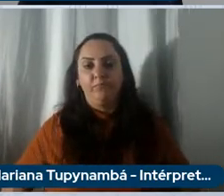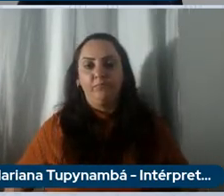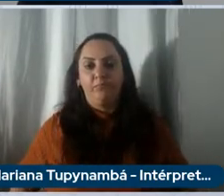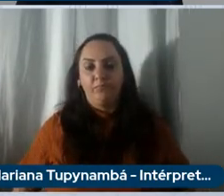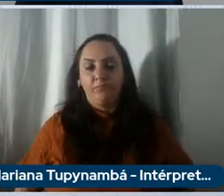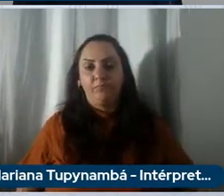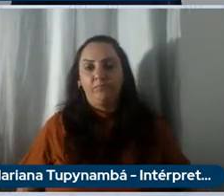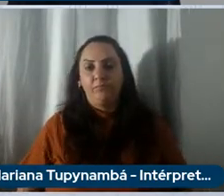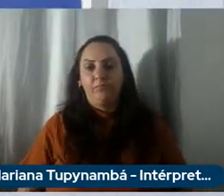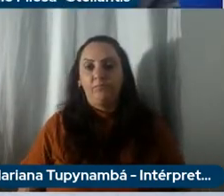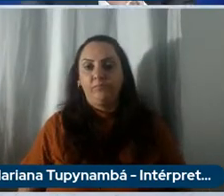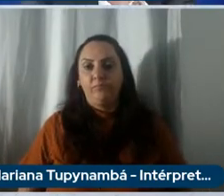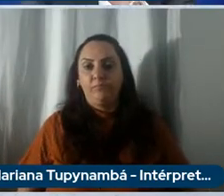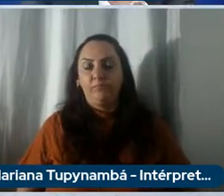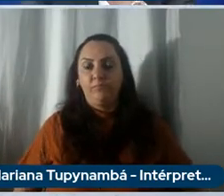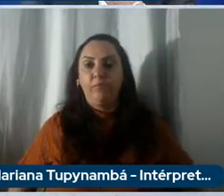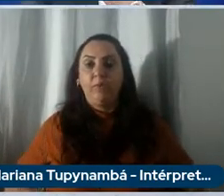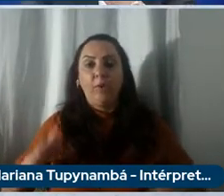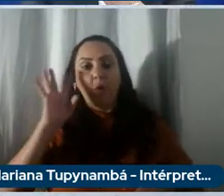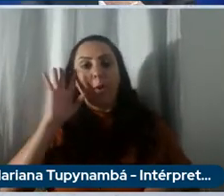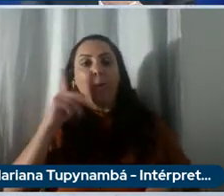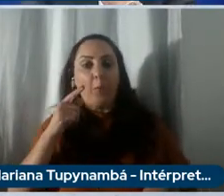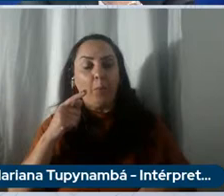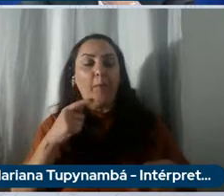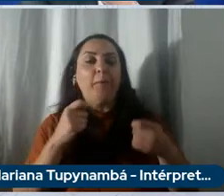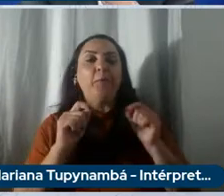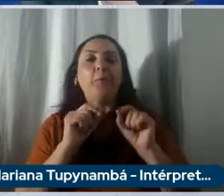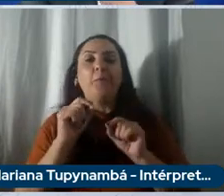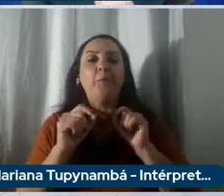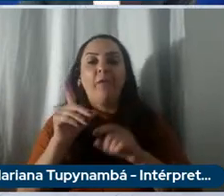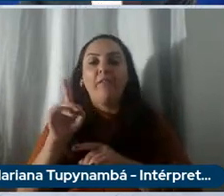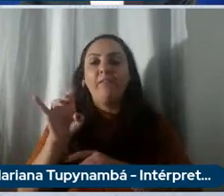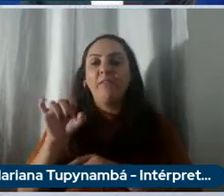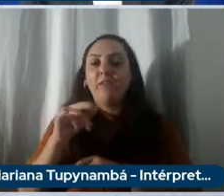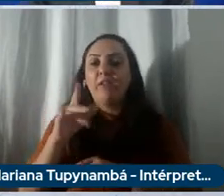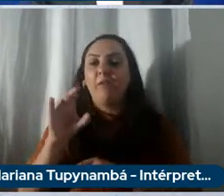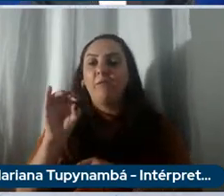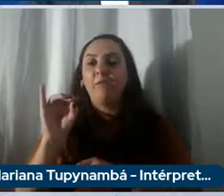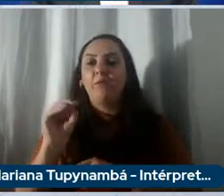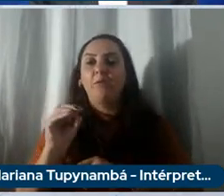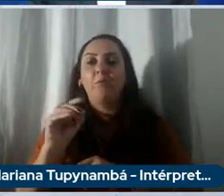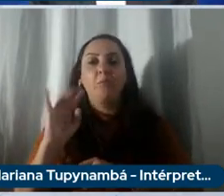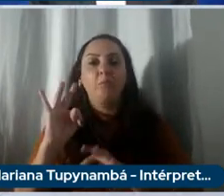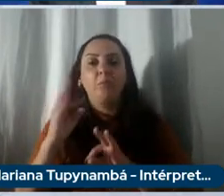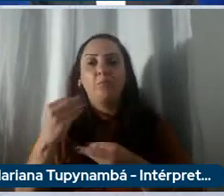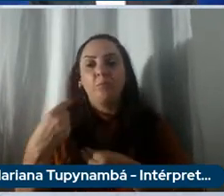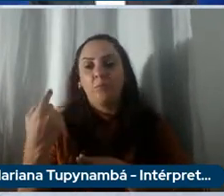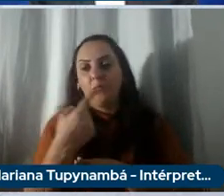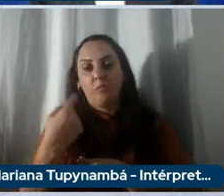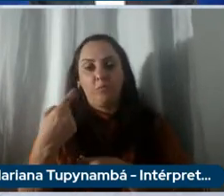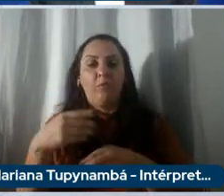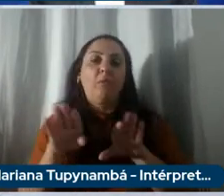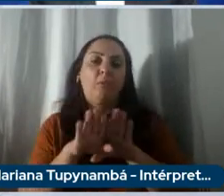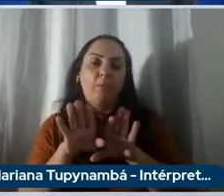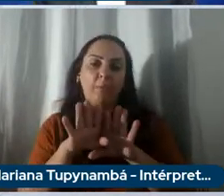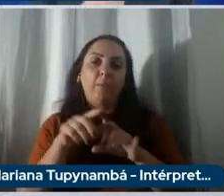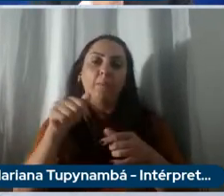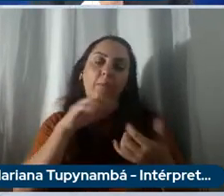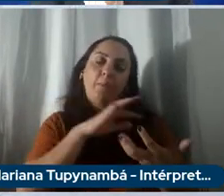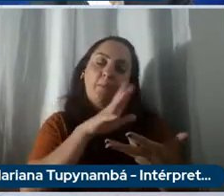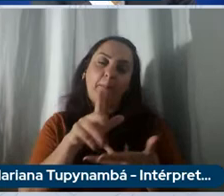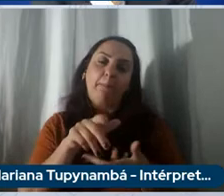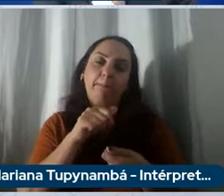acho que isso é um desafio para todos nós né também o mundo acadêmico a gente vive